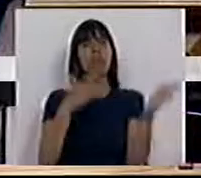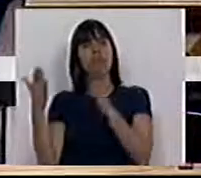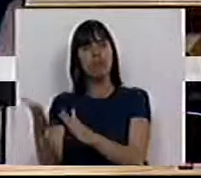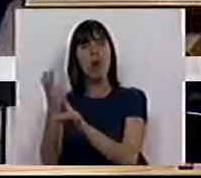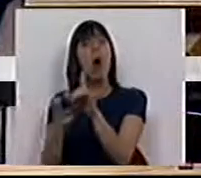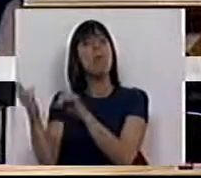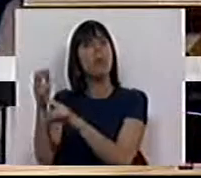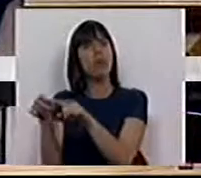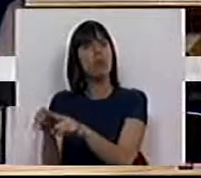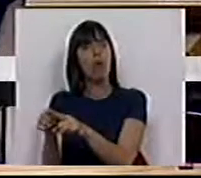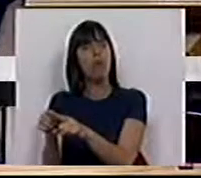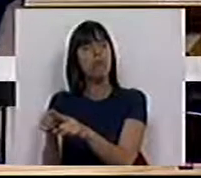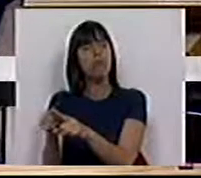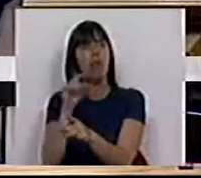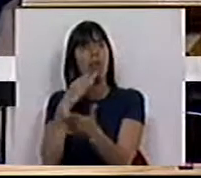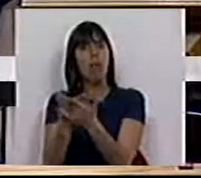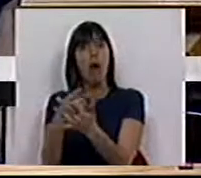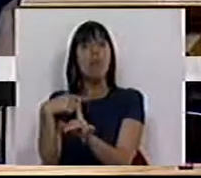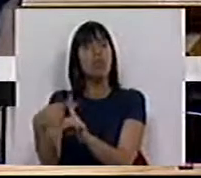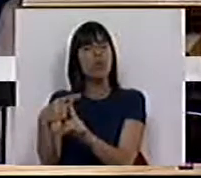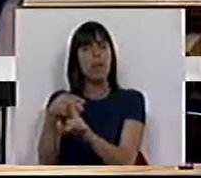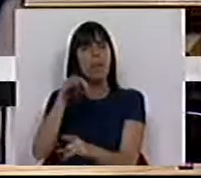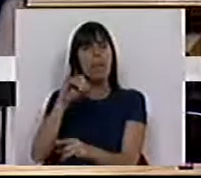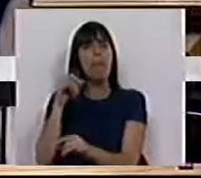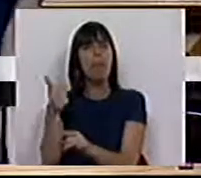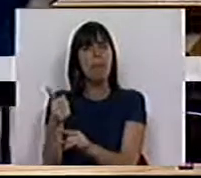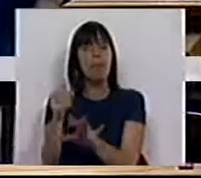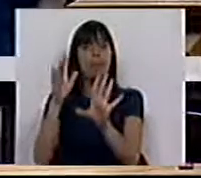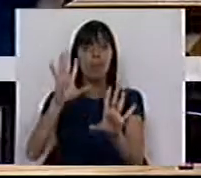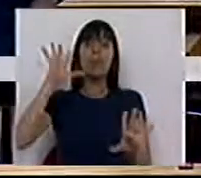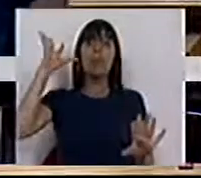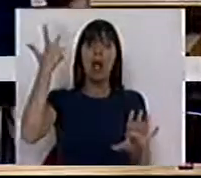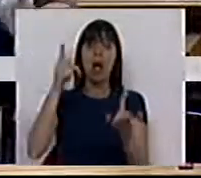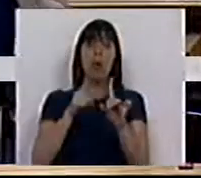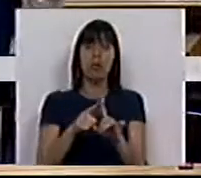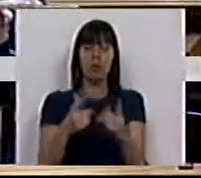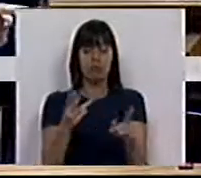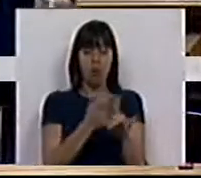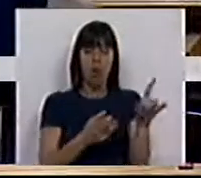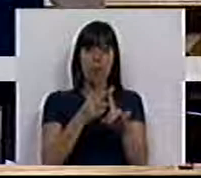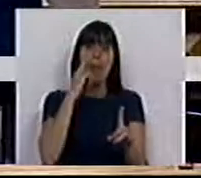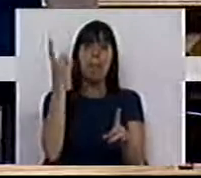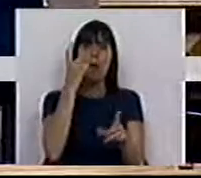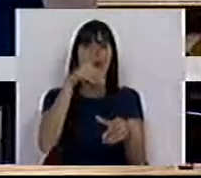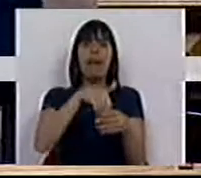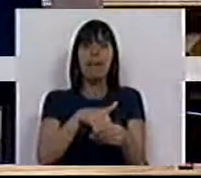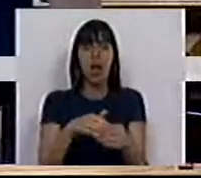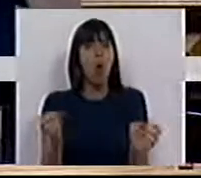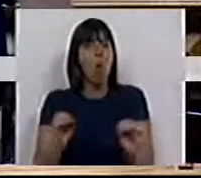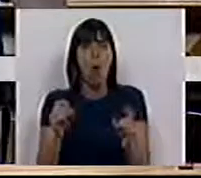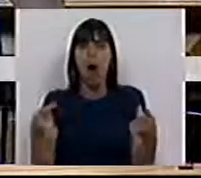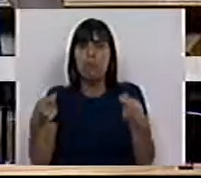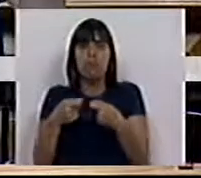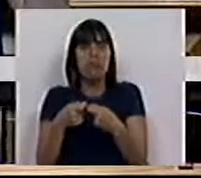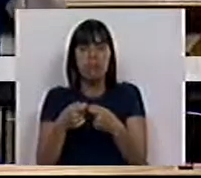lado, aumentou e dá até um contributo positivo ao PIB. O que acontece é que como o aumento da procura interna não tem uma